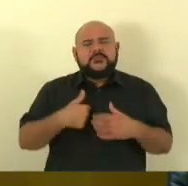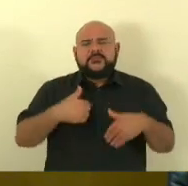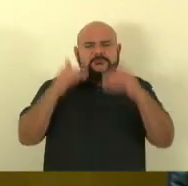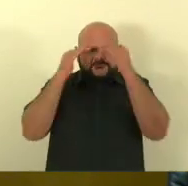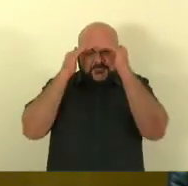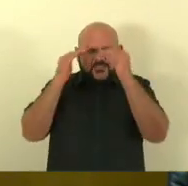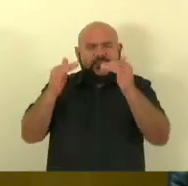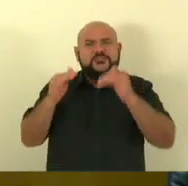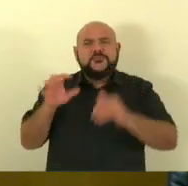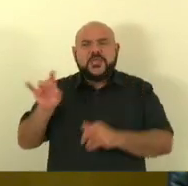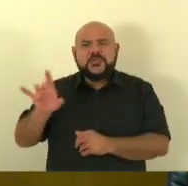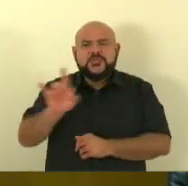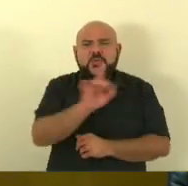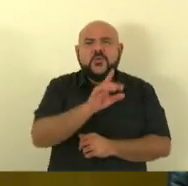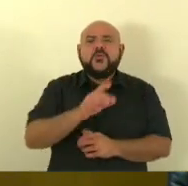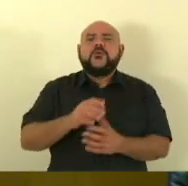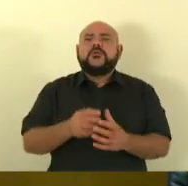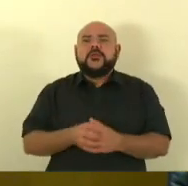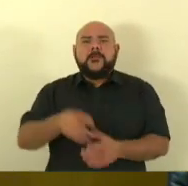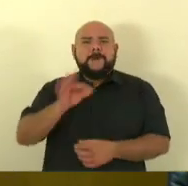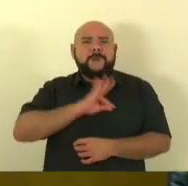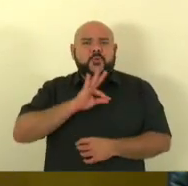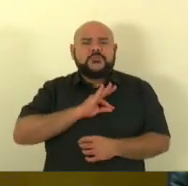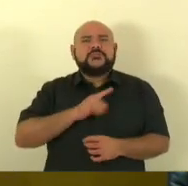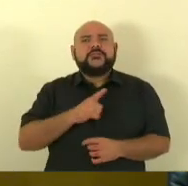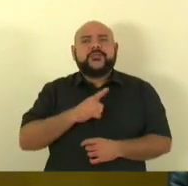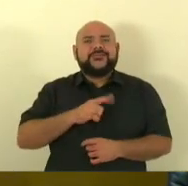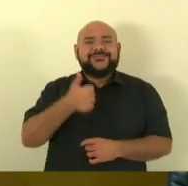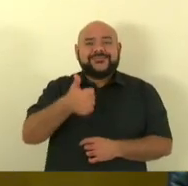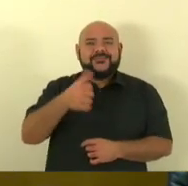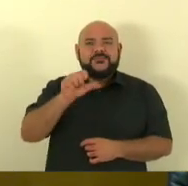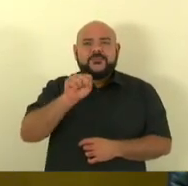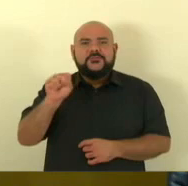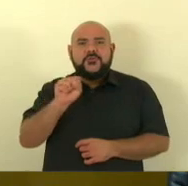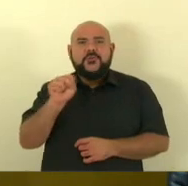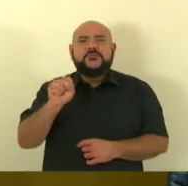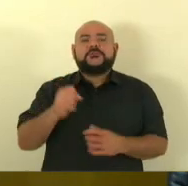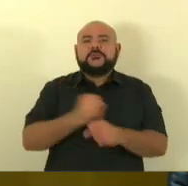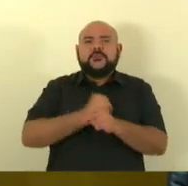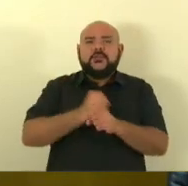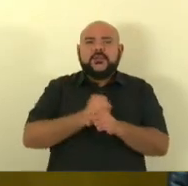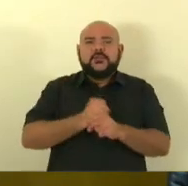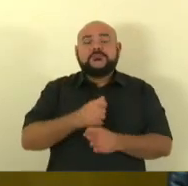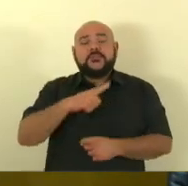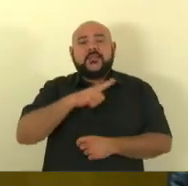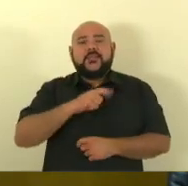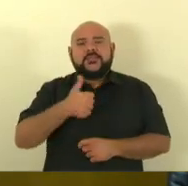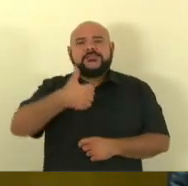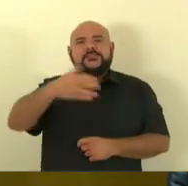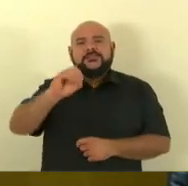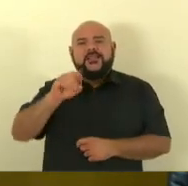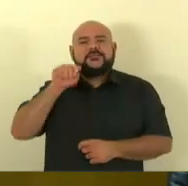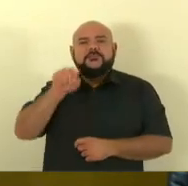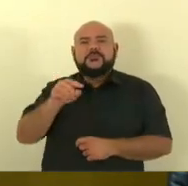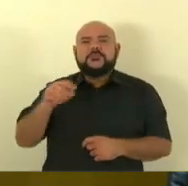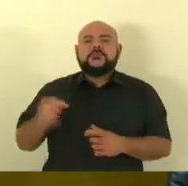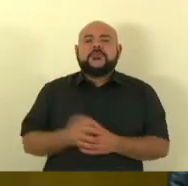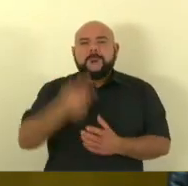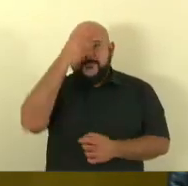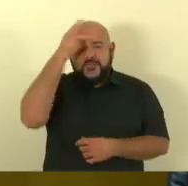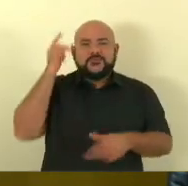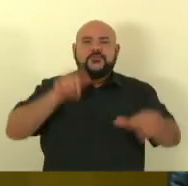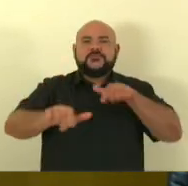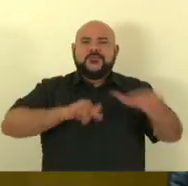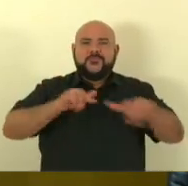pública polícia militar com 188 anos de existência com 10 mil homens que diuturnamente trabalham nos